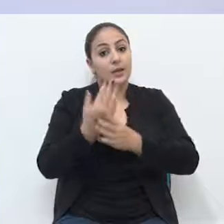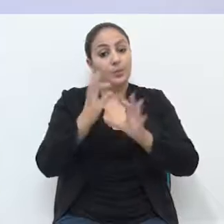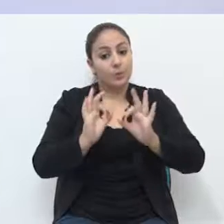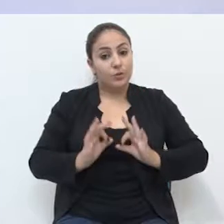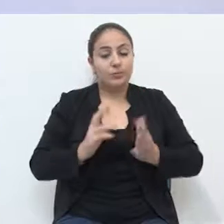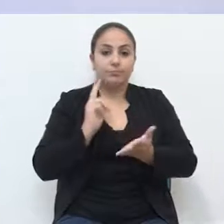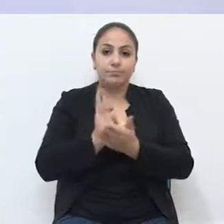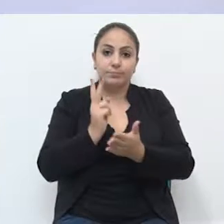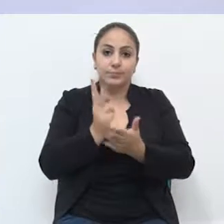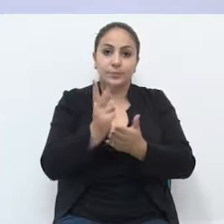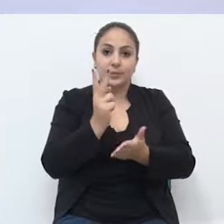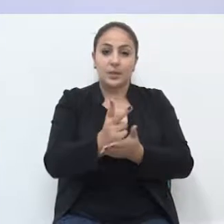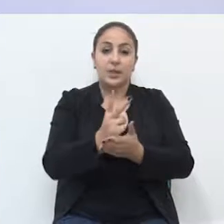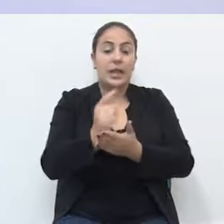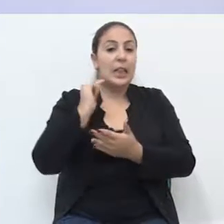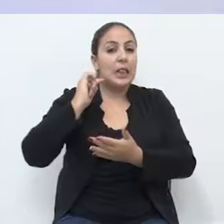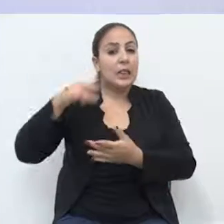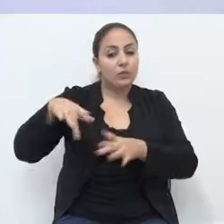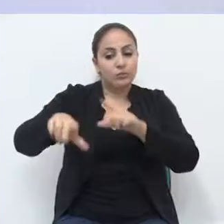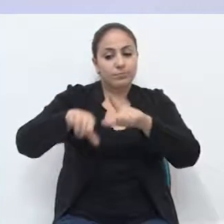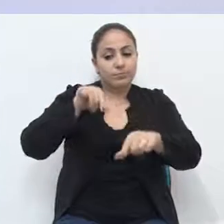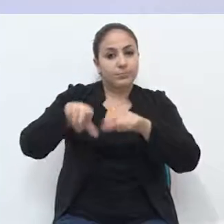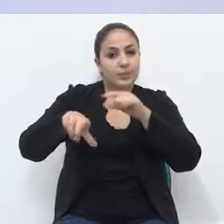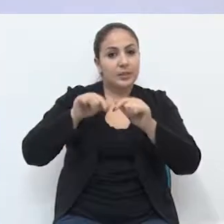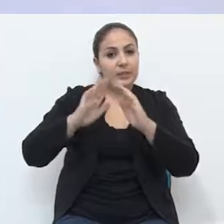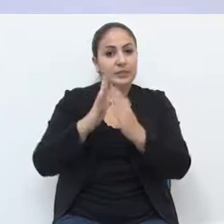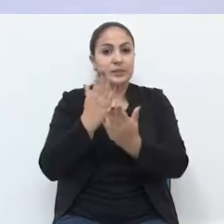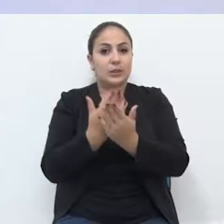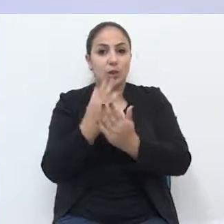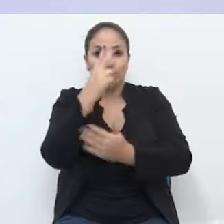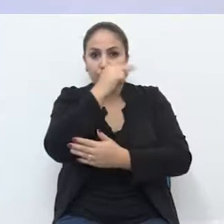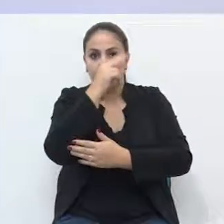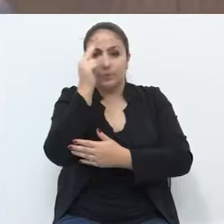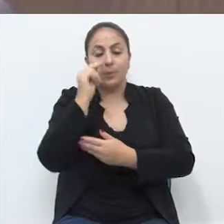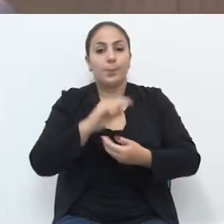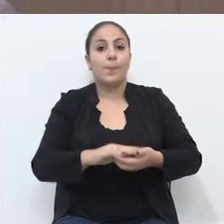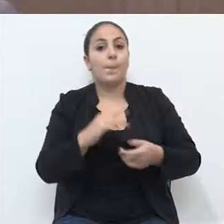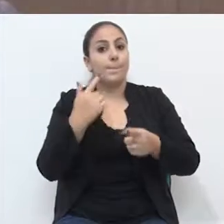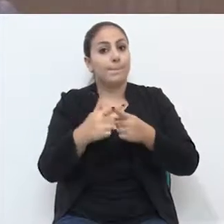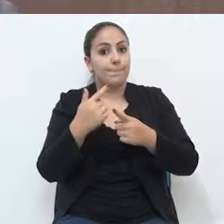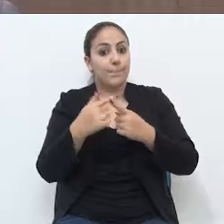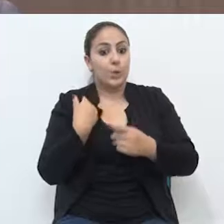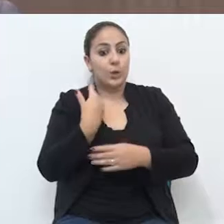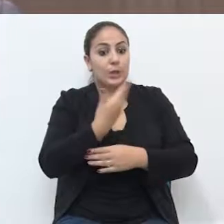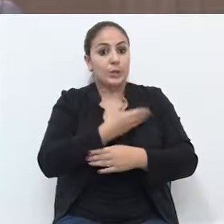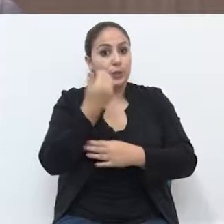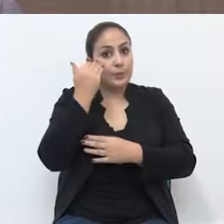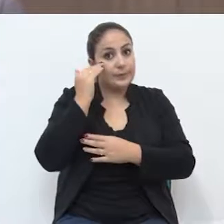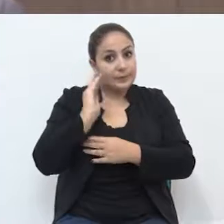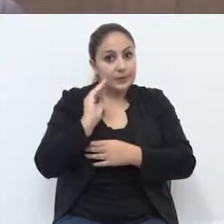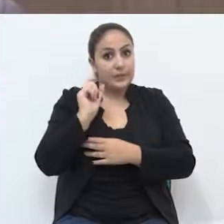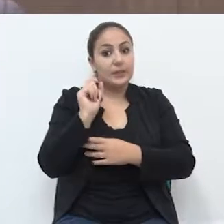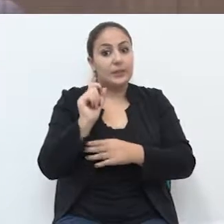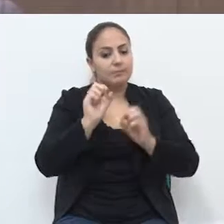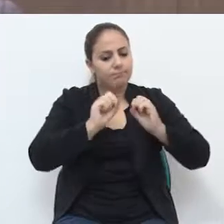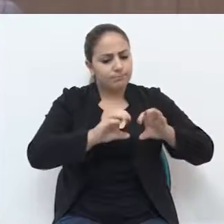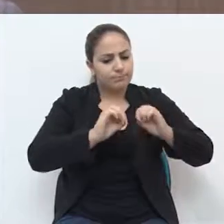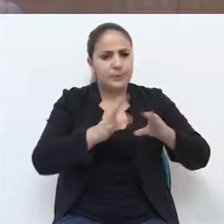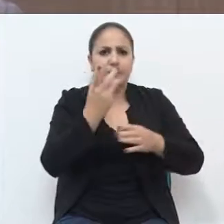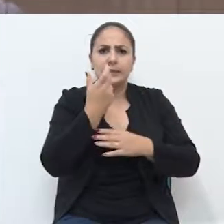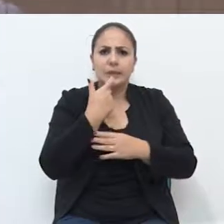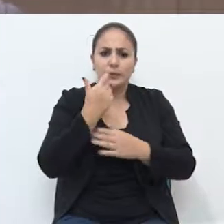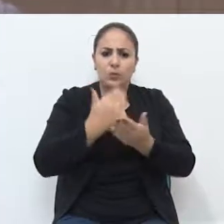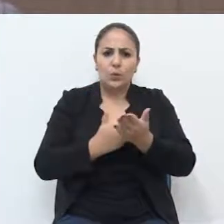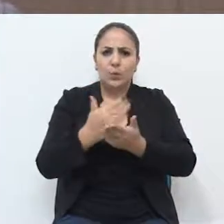permanente de coleta seletiva de lixo nas escolas municipais. Porque a gente entende que ensinando as